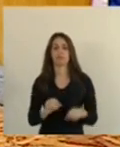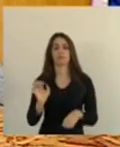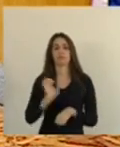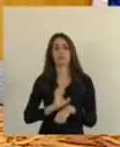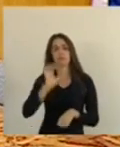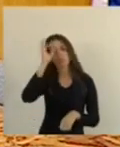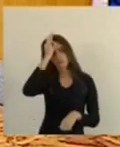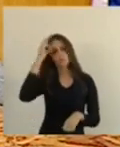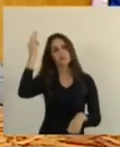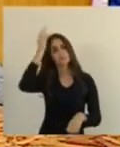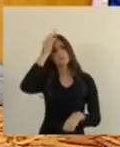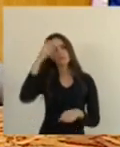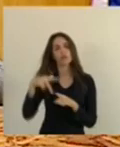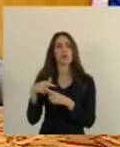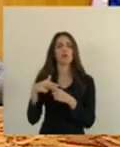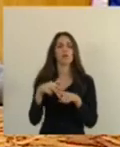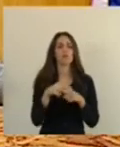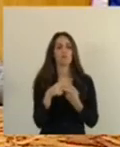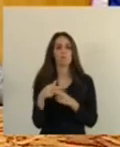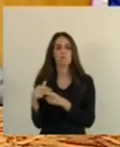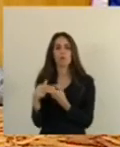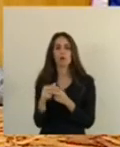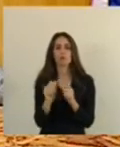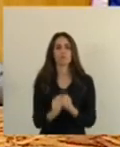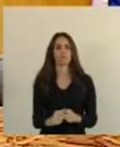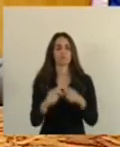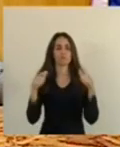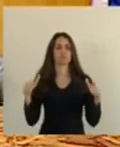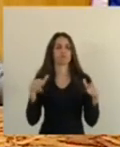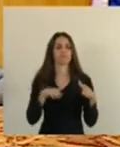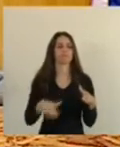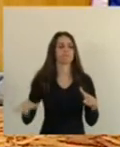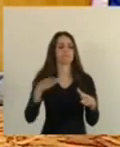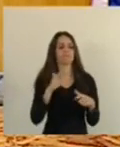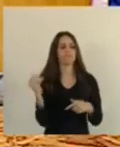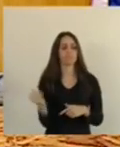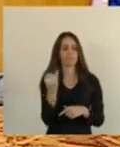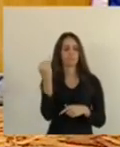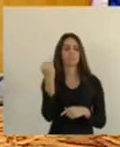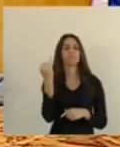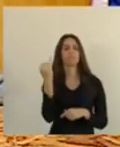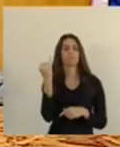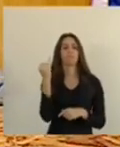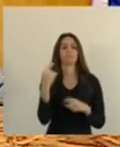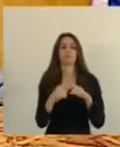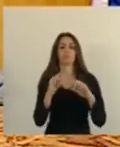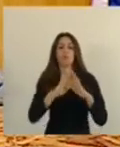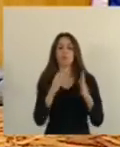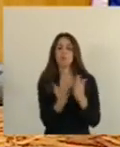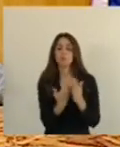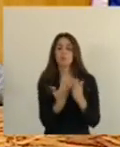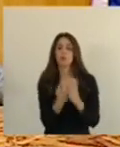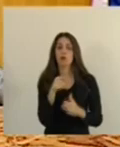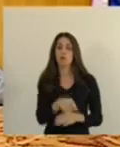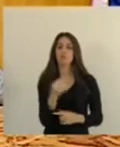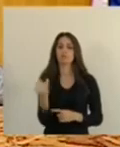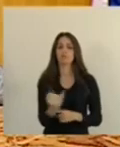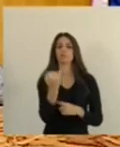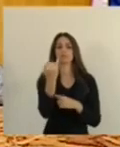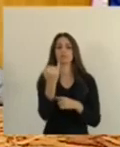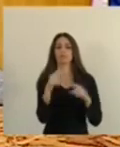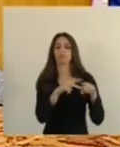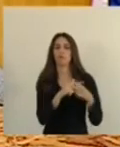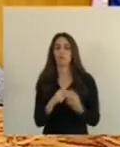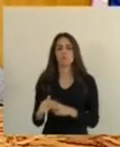reformando e ampliando muitas escolas. Isso é muito importante, porque a estrutura da escola